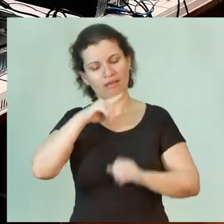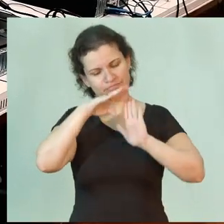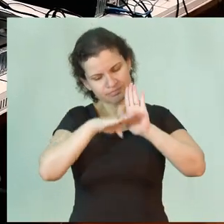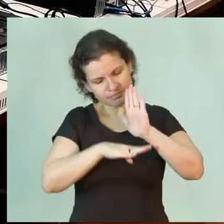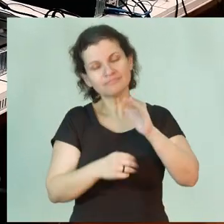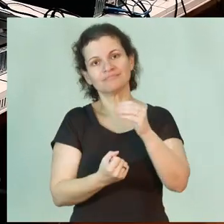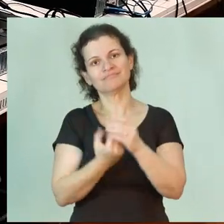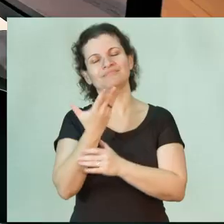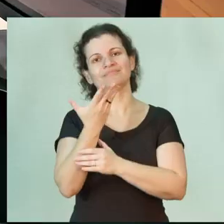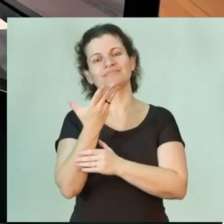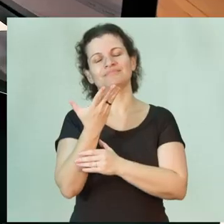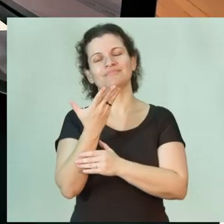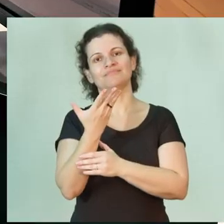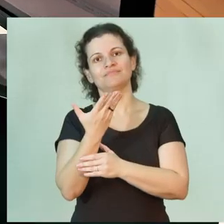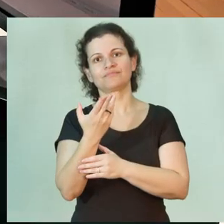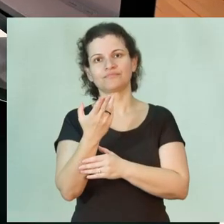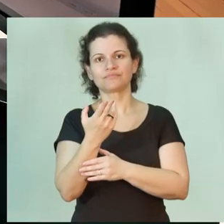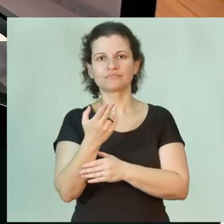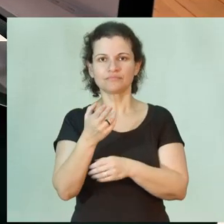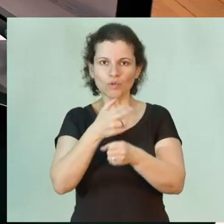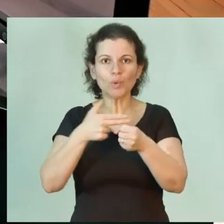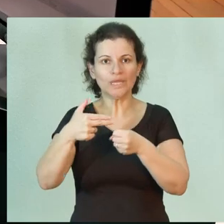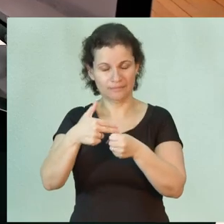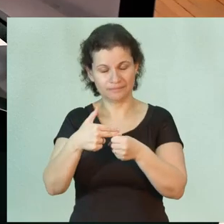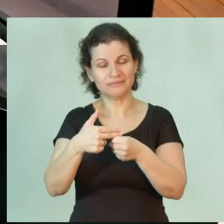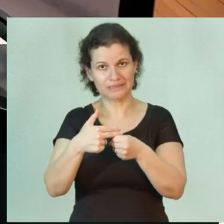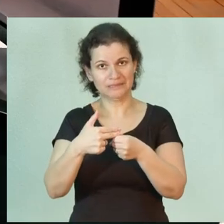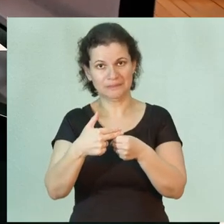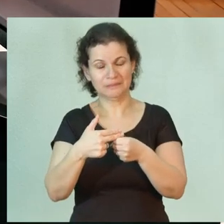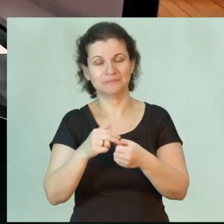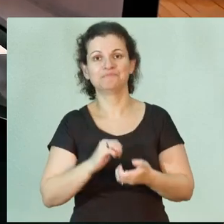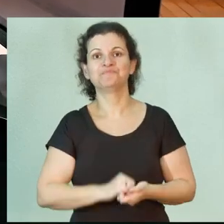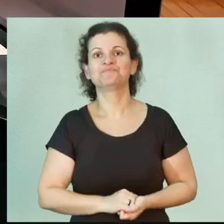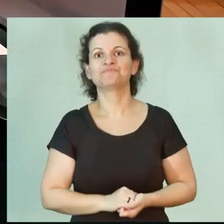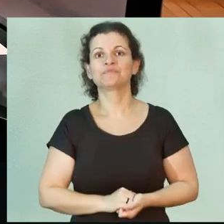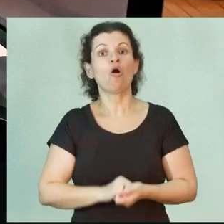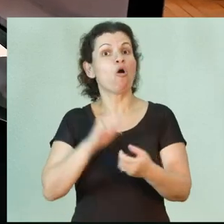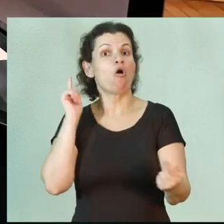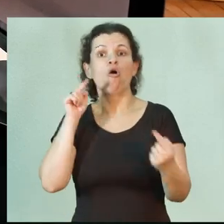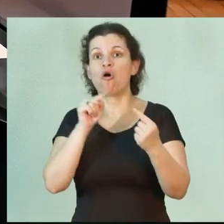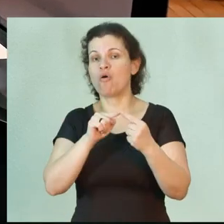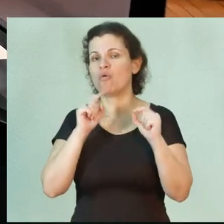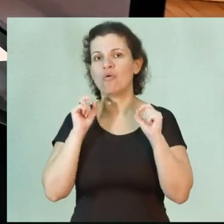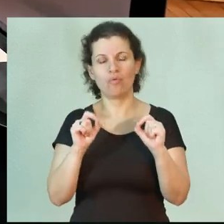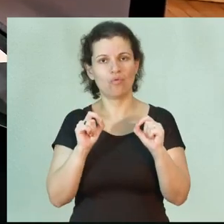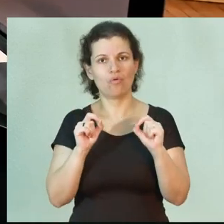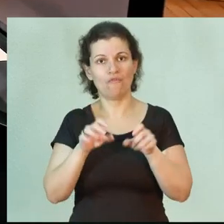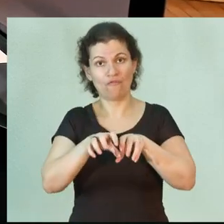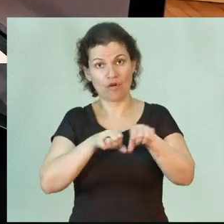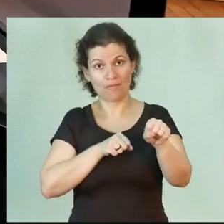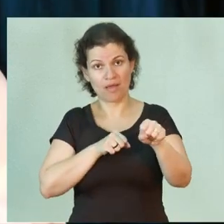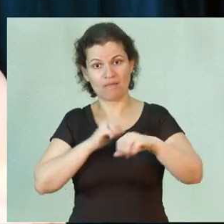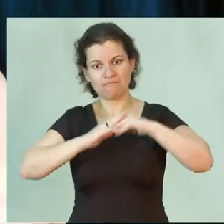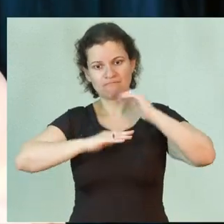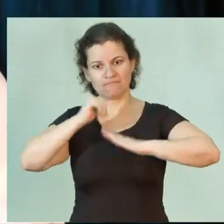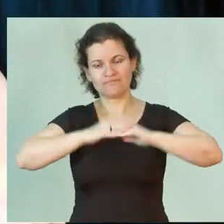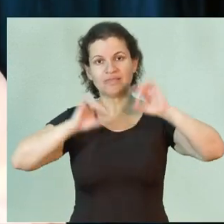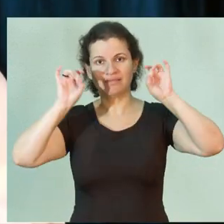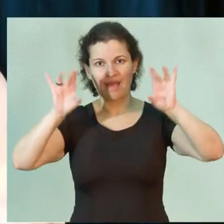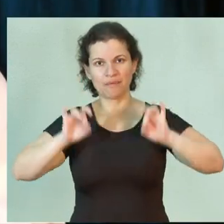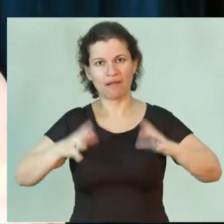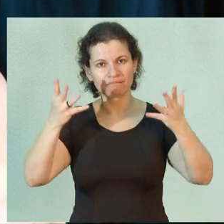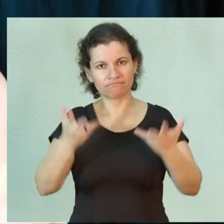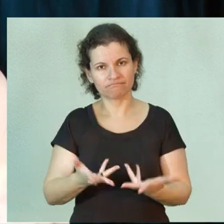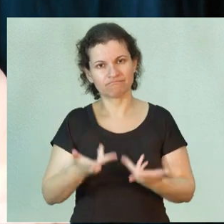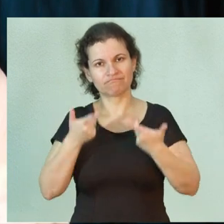de criação da Universidade Estadual de Campinas e com o objetivo de formar mão de obra técnica de